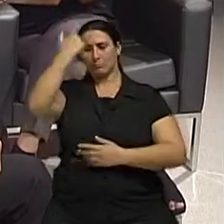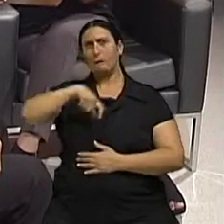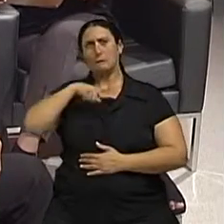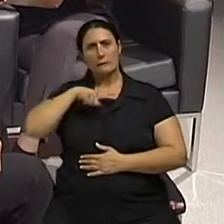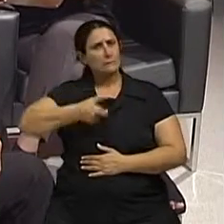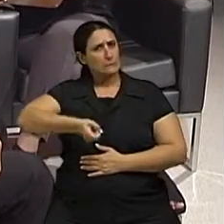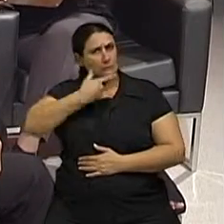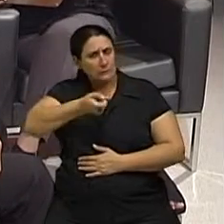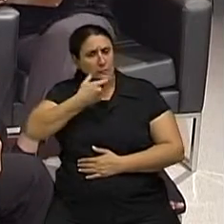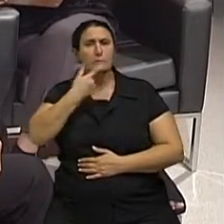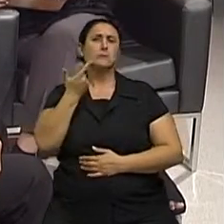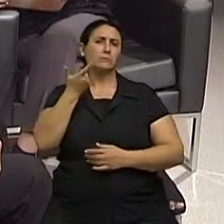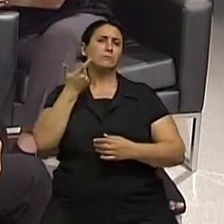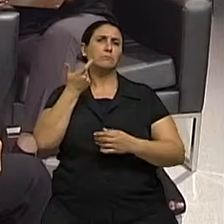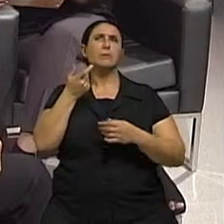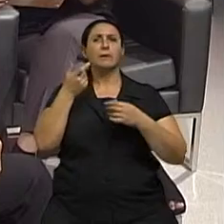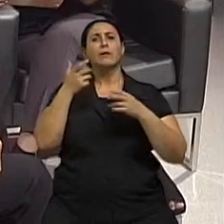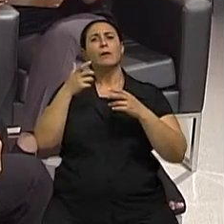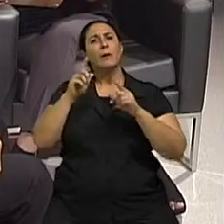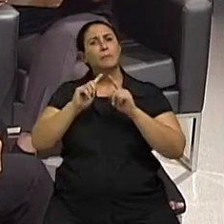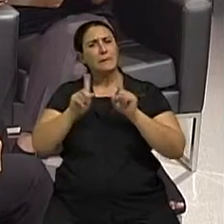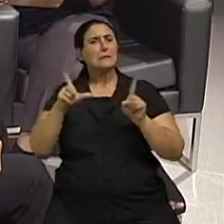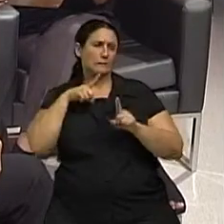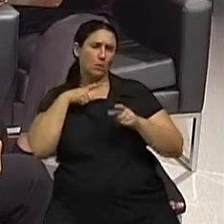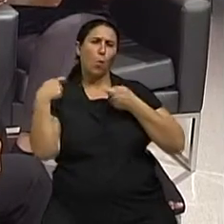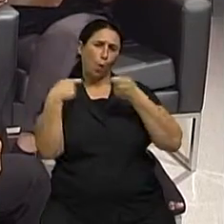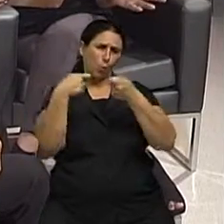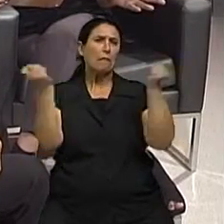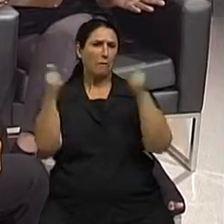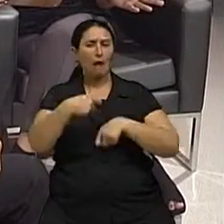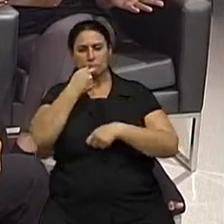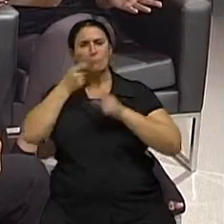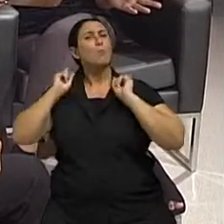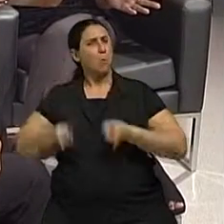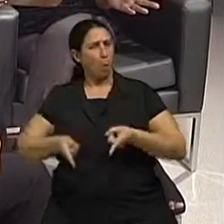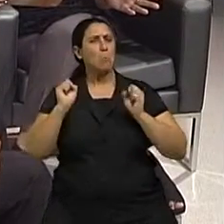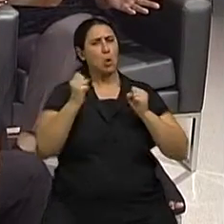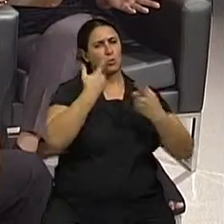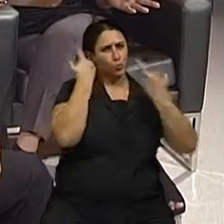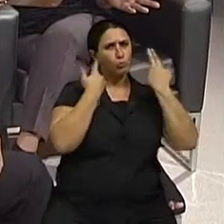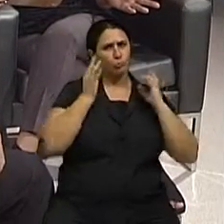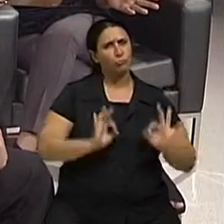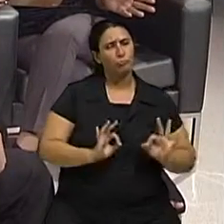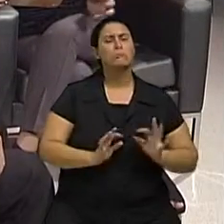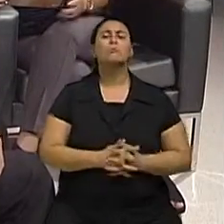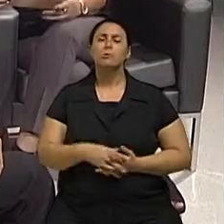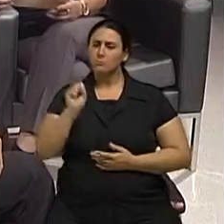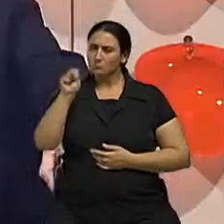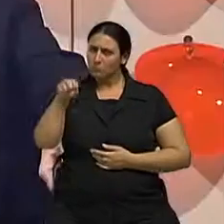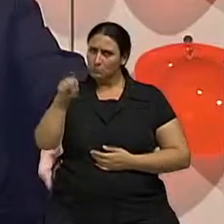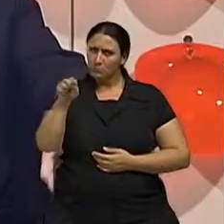controle, tem aquela preparação pré-operatória, como o nome está dizendo, né, doutor? Sim, exatamente.